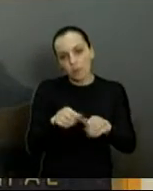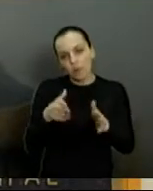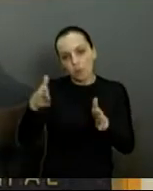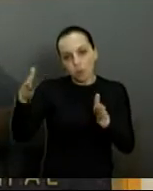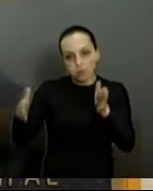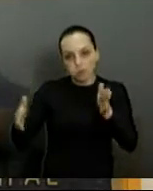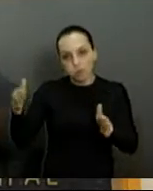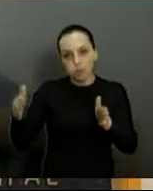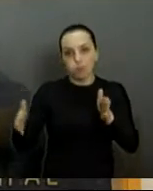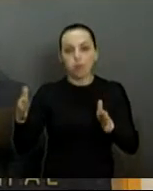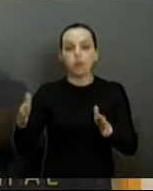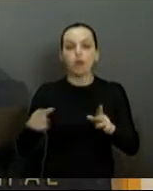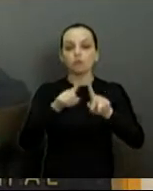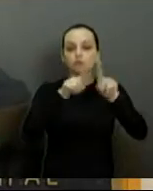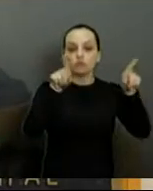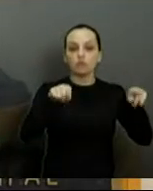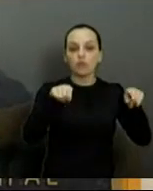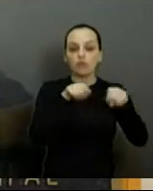braile.